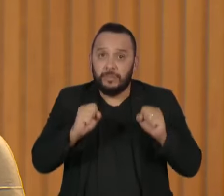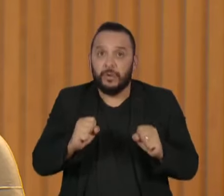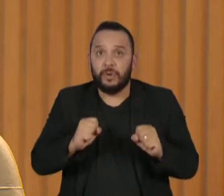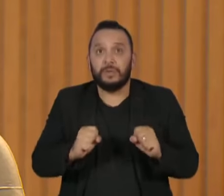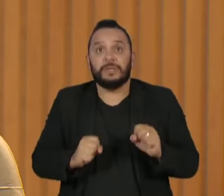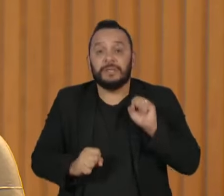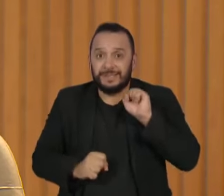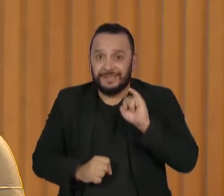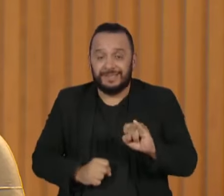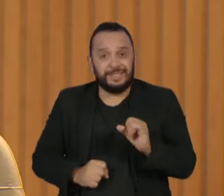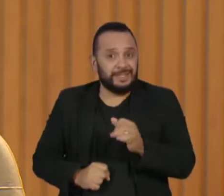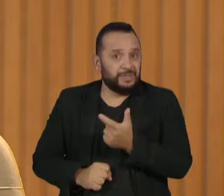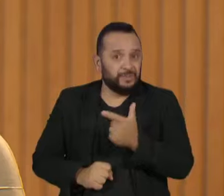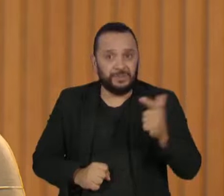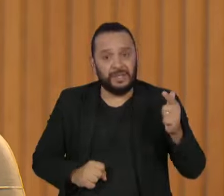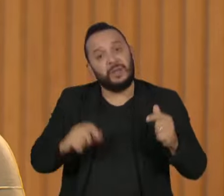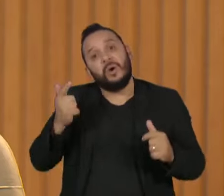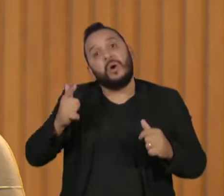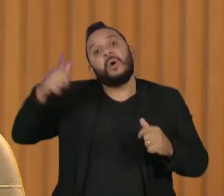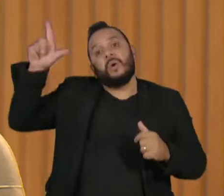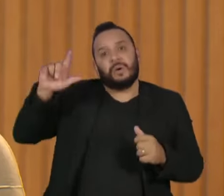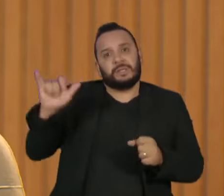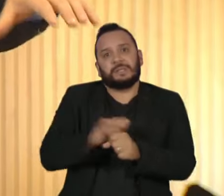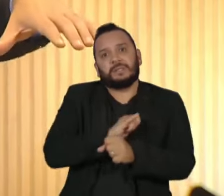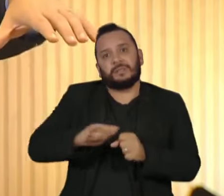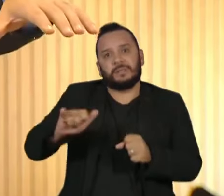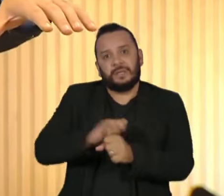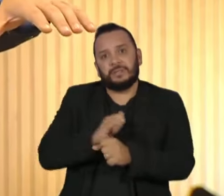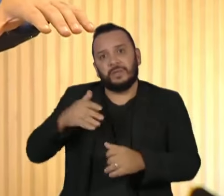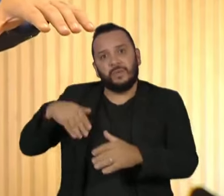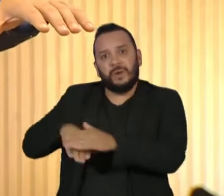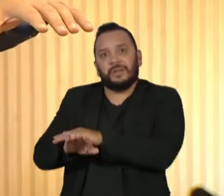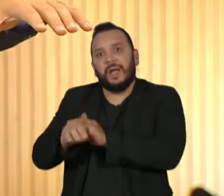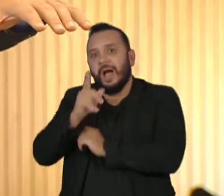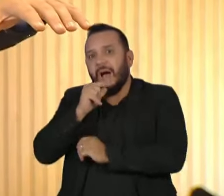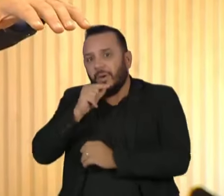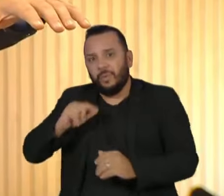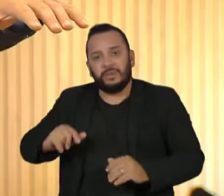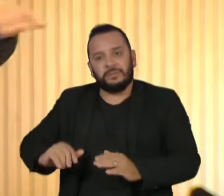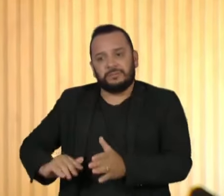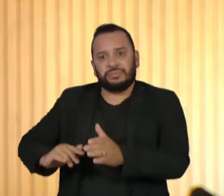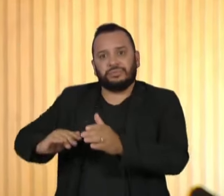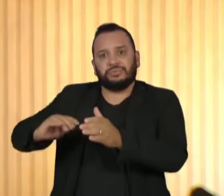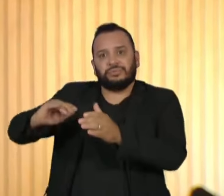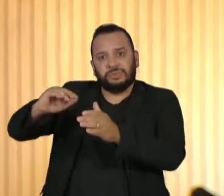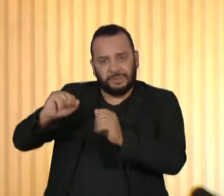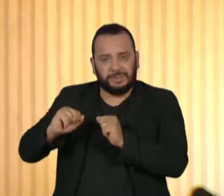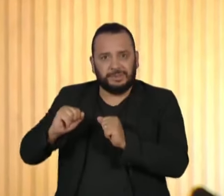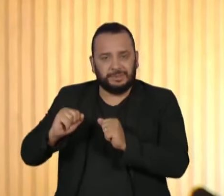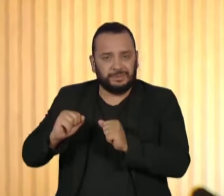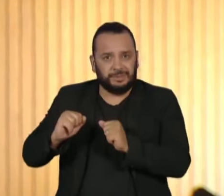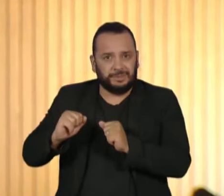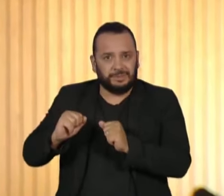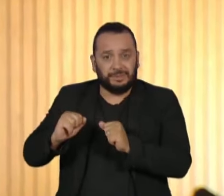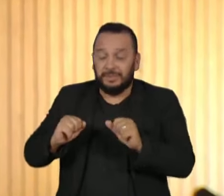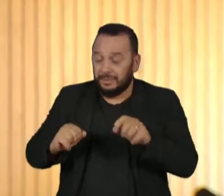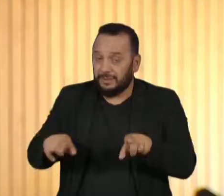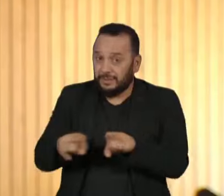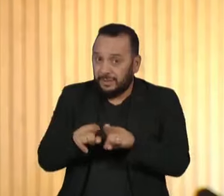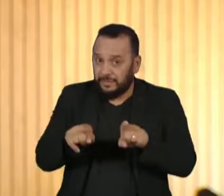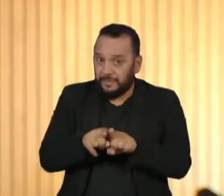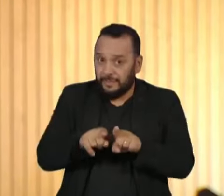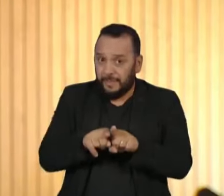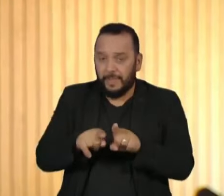alternativa à reservação de água que não incida sobre a área de preservação. E, em segundo lugar, não